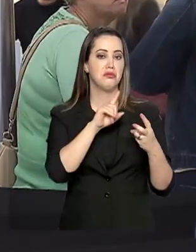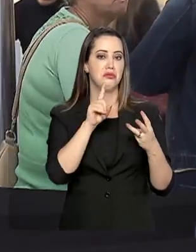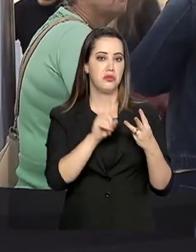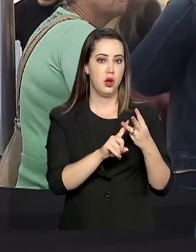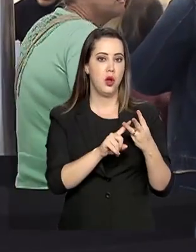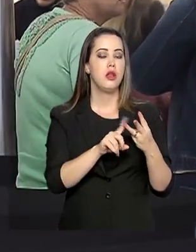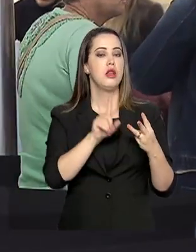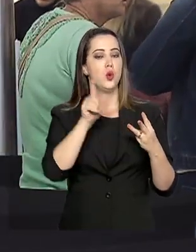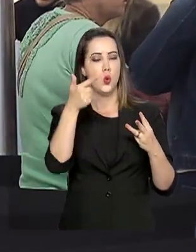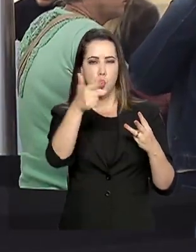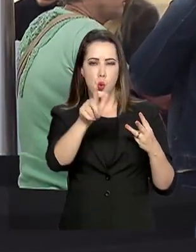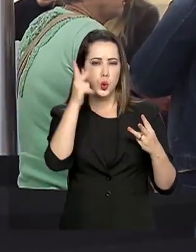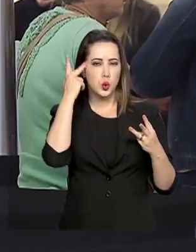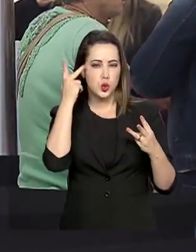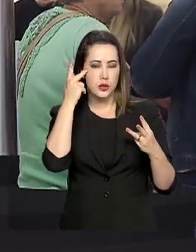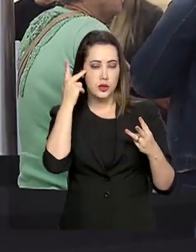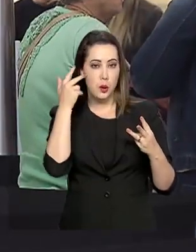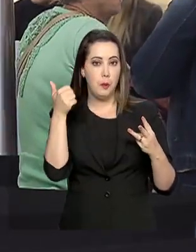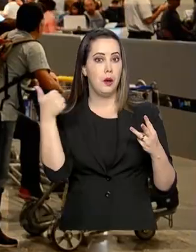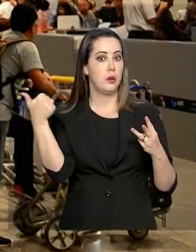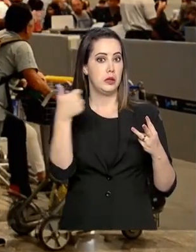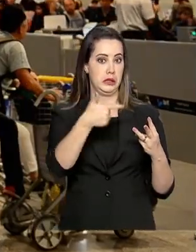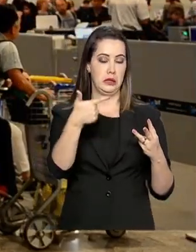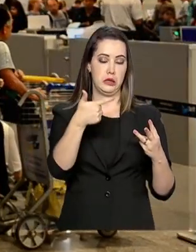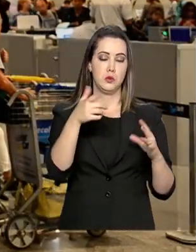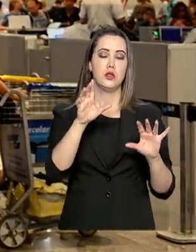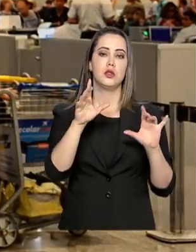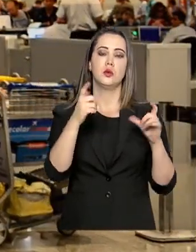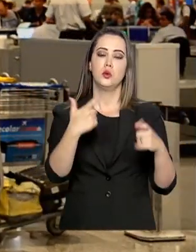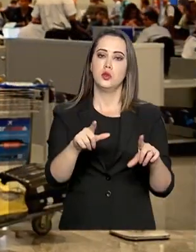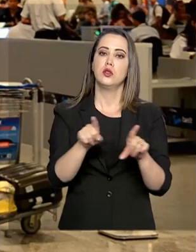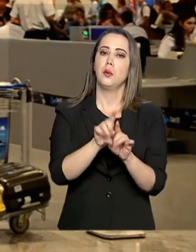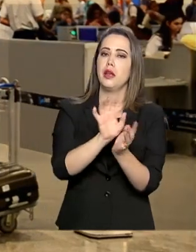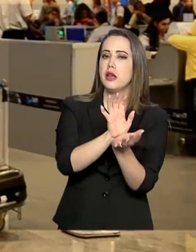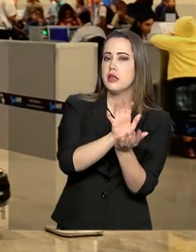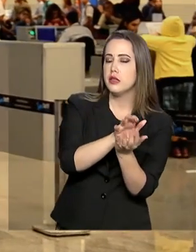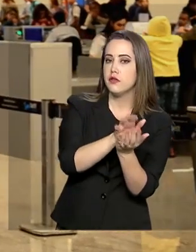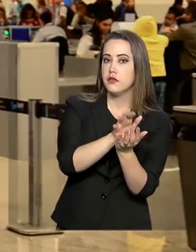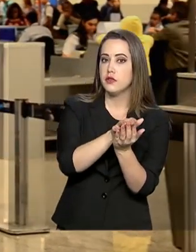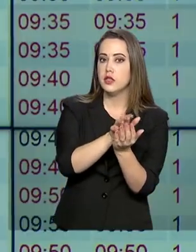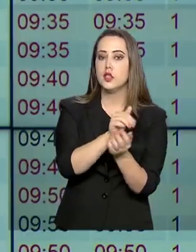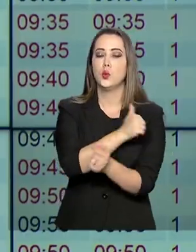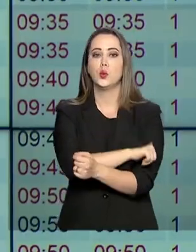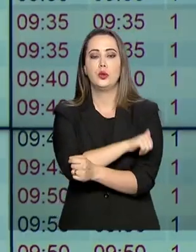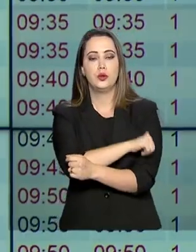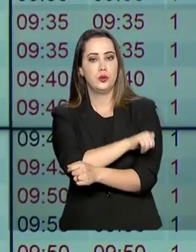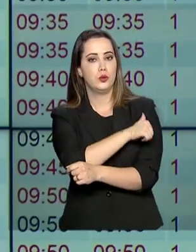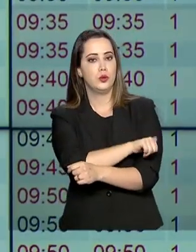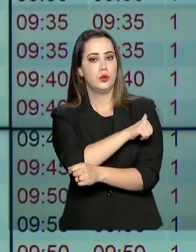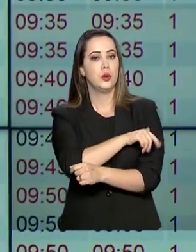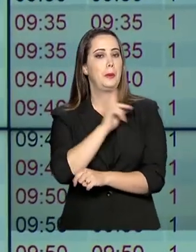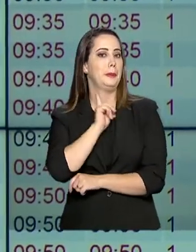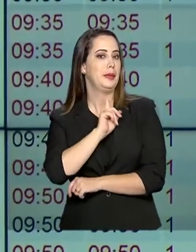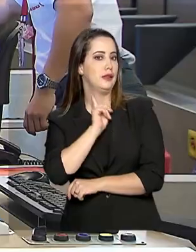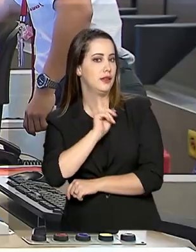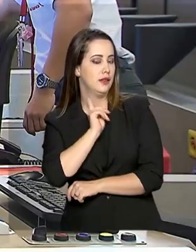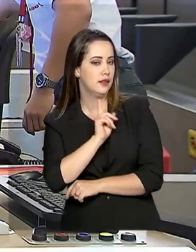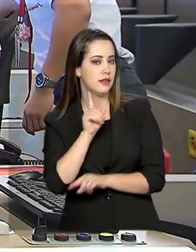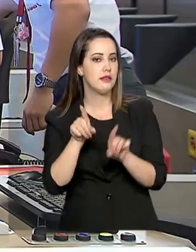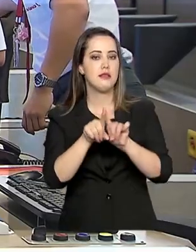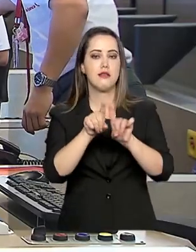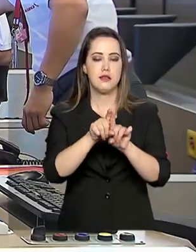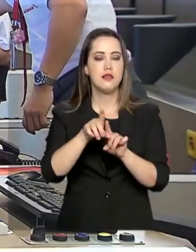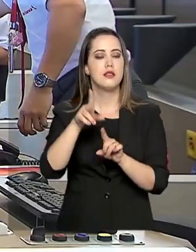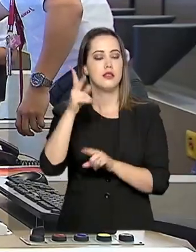Congonhas, em São Paulo, em décimo segundo lugar. Recife, Galeão, no Rio de Janeiro, Belo Horizonte, em Minas Gerais e